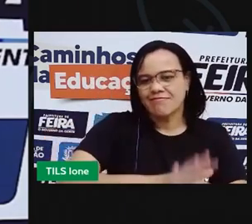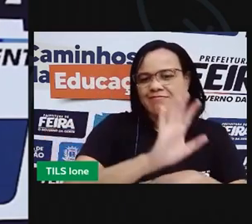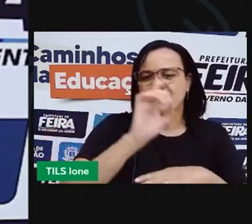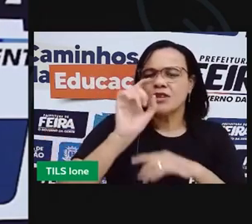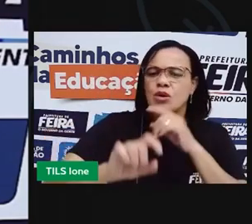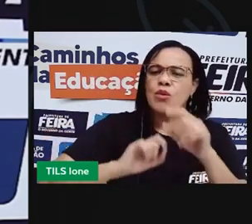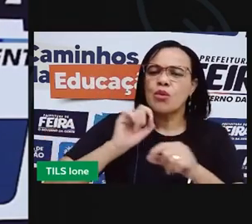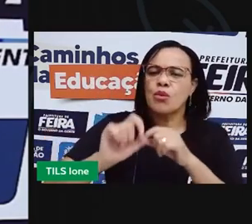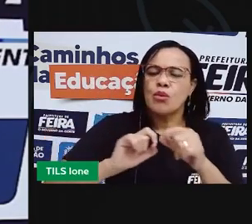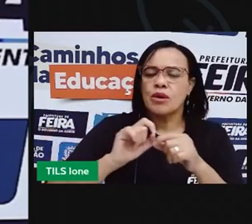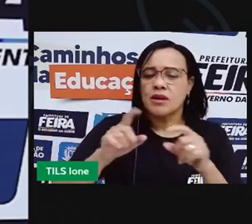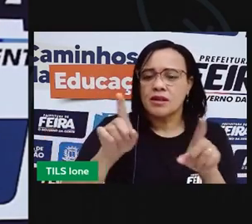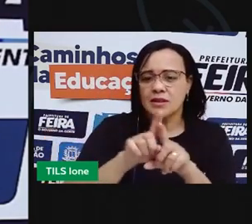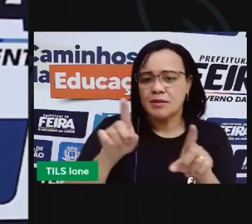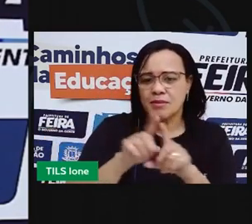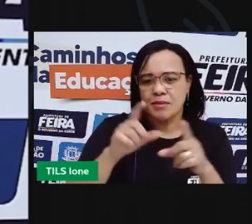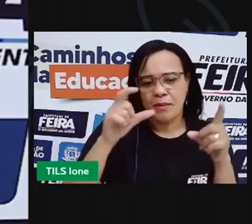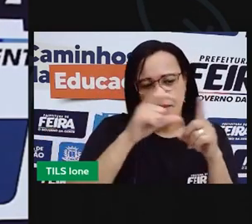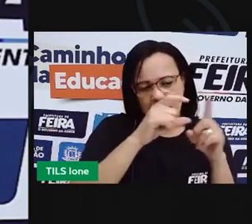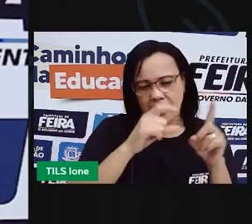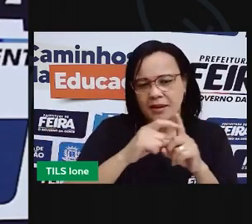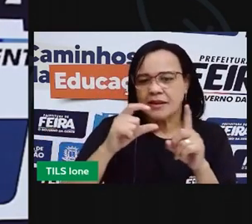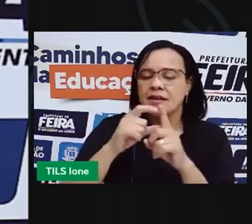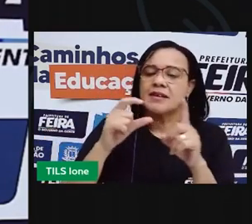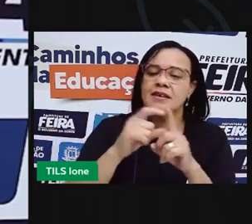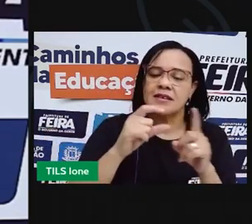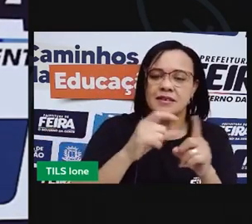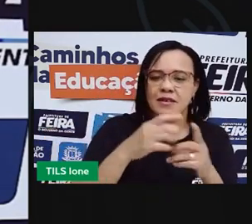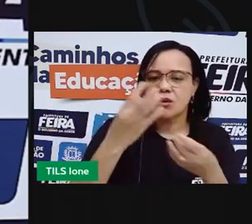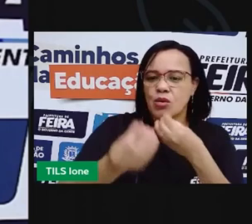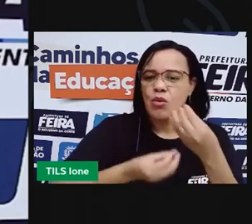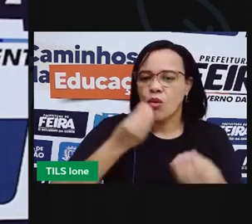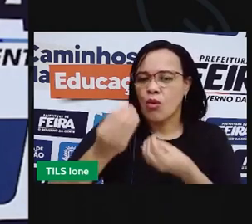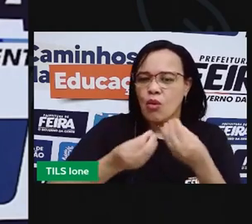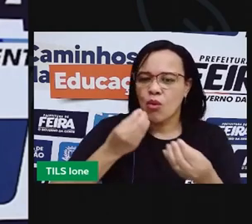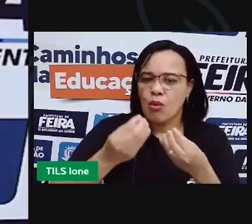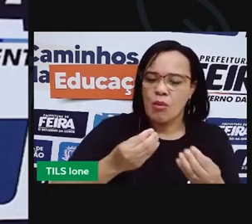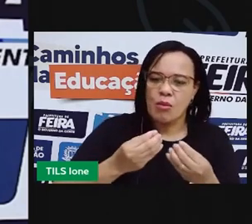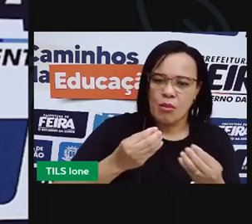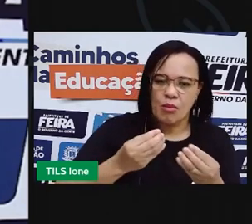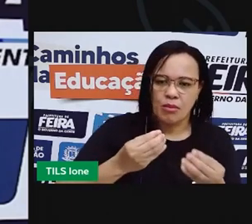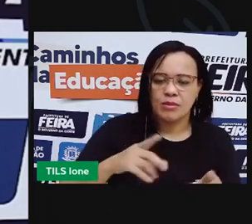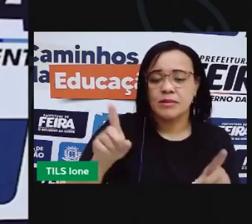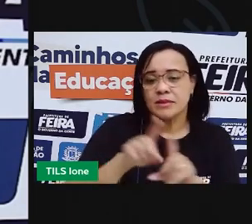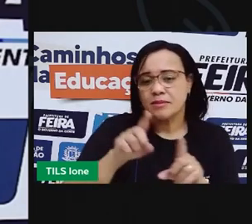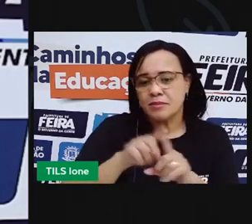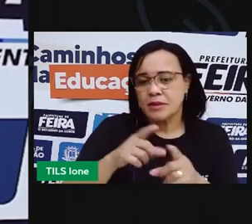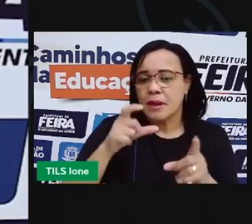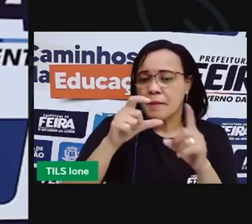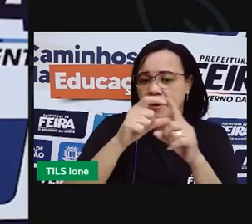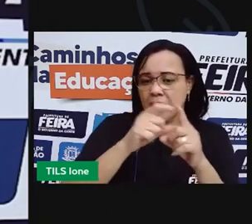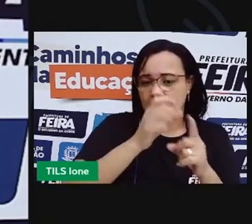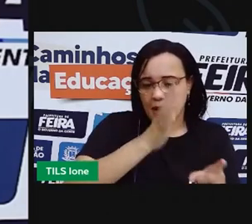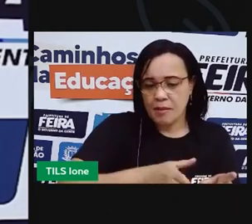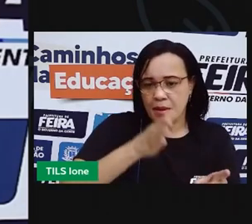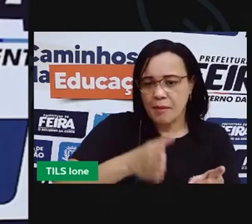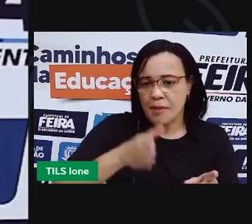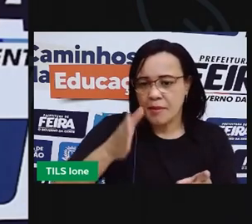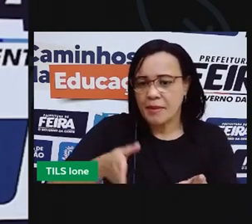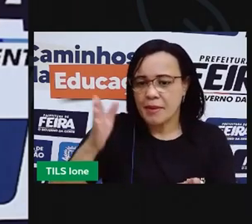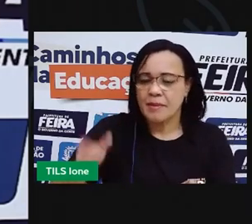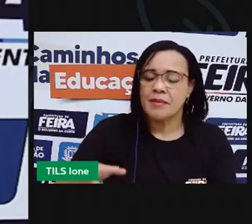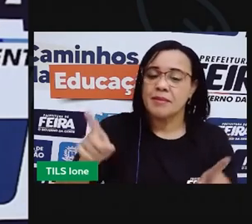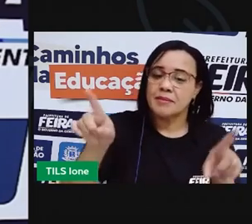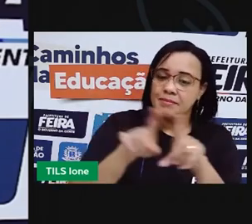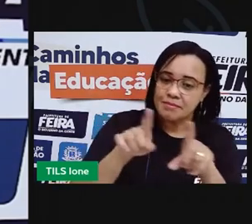palavras observando a língua de cada uma a quantidade de sílabas a quantidade de